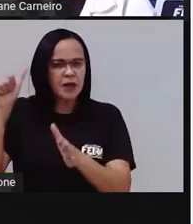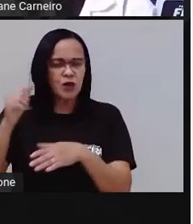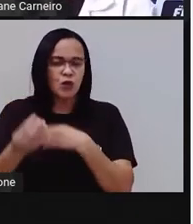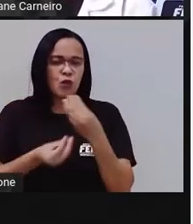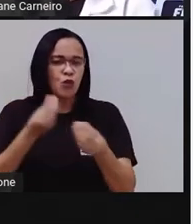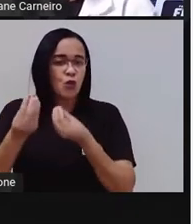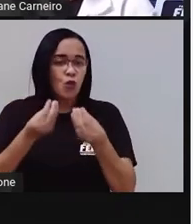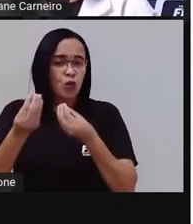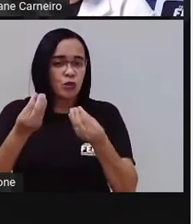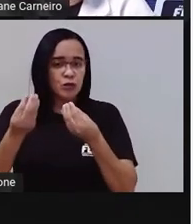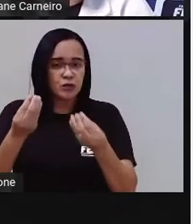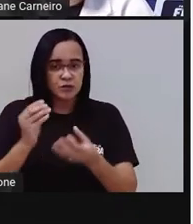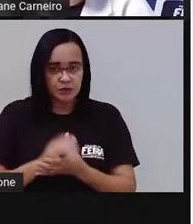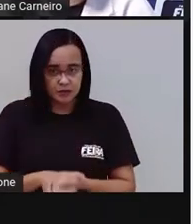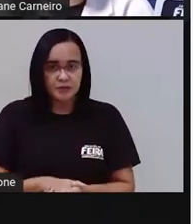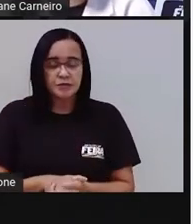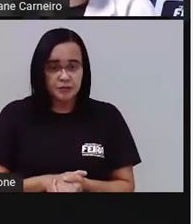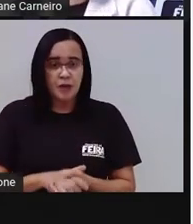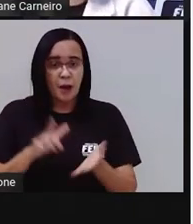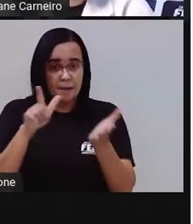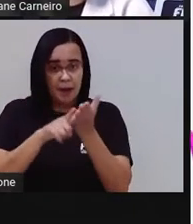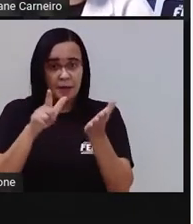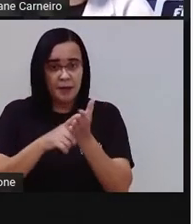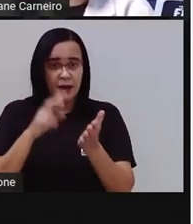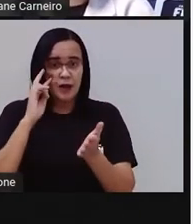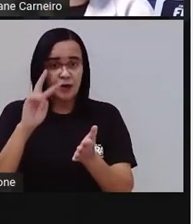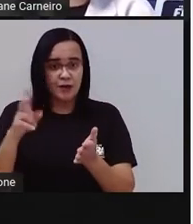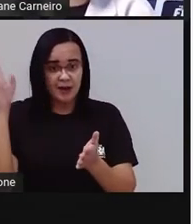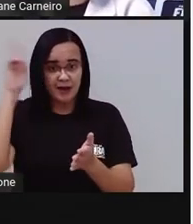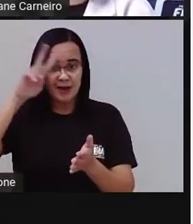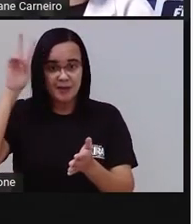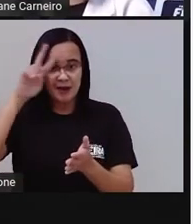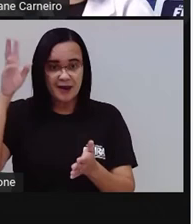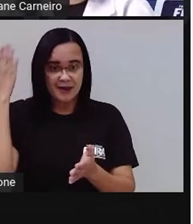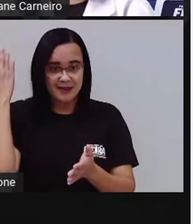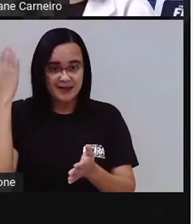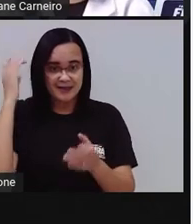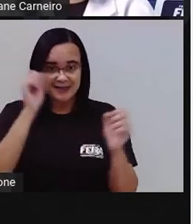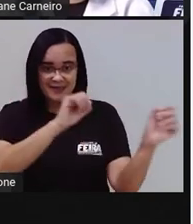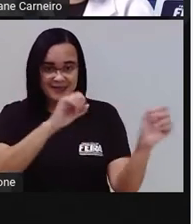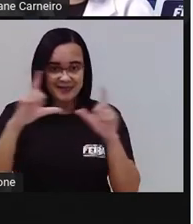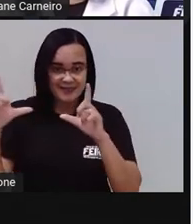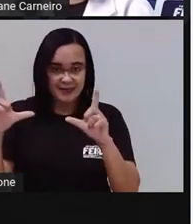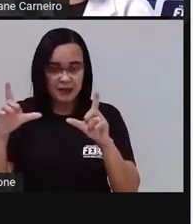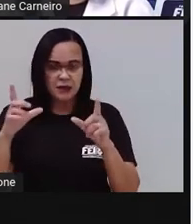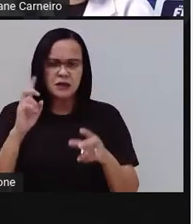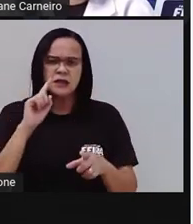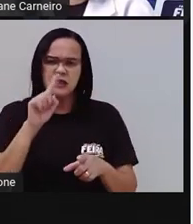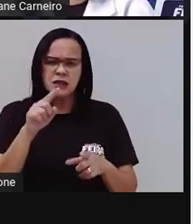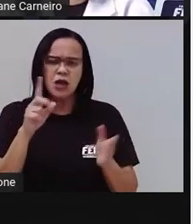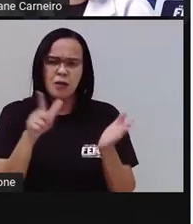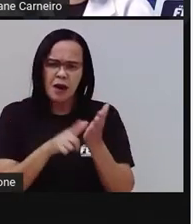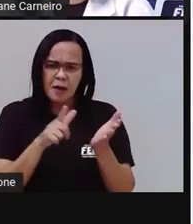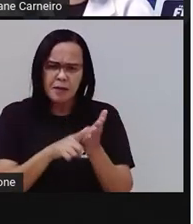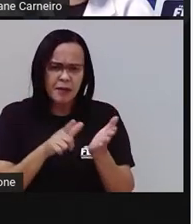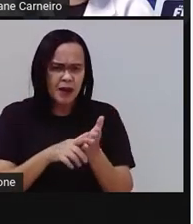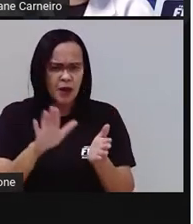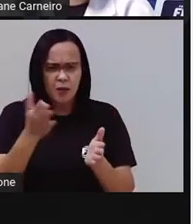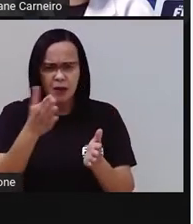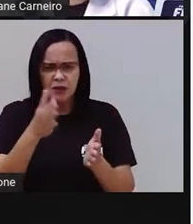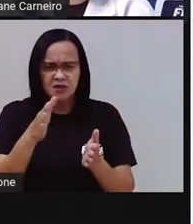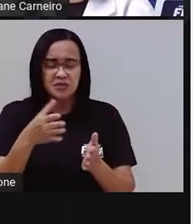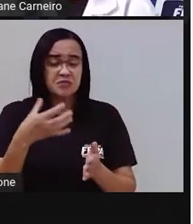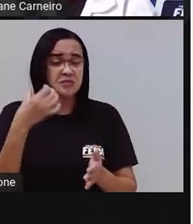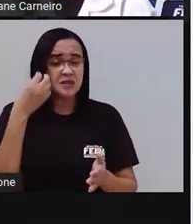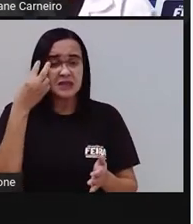Pronto, ó. Então, aqui o papel, como a gente viu lá no nosso slide, o papel, ele leva de três